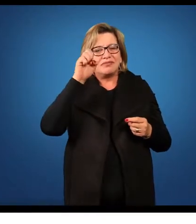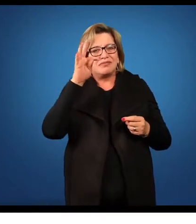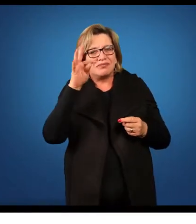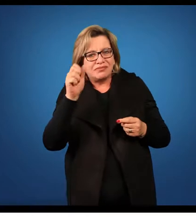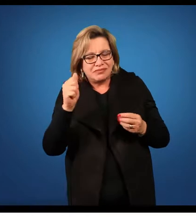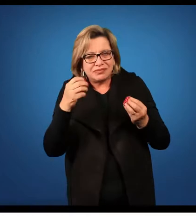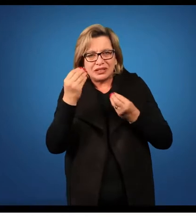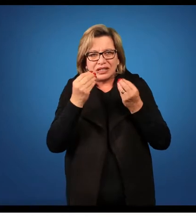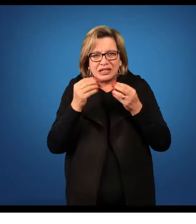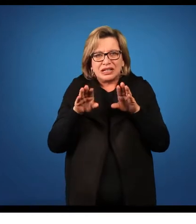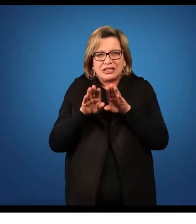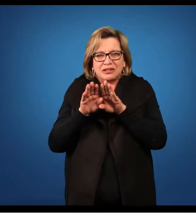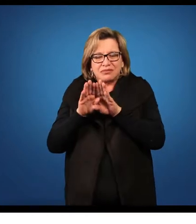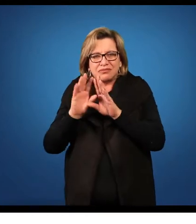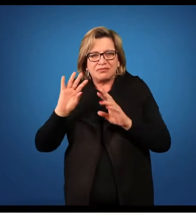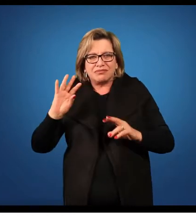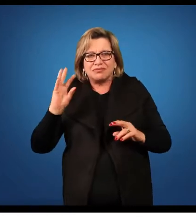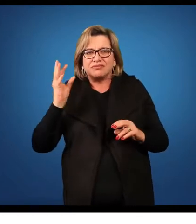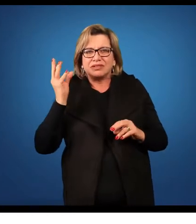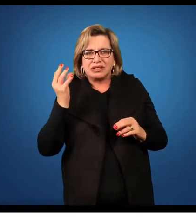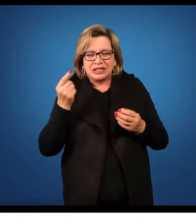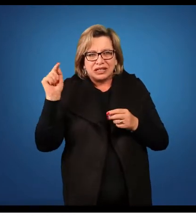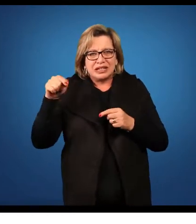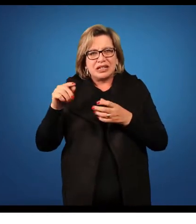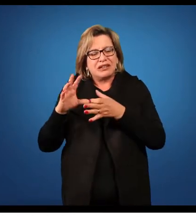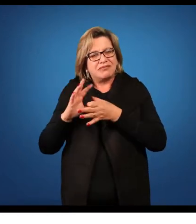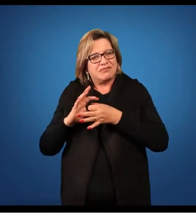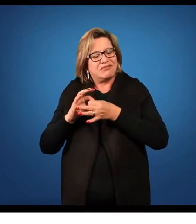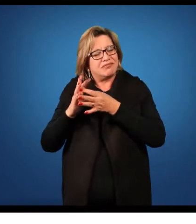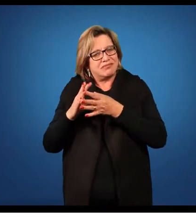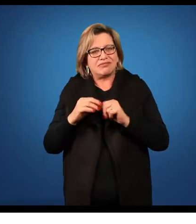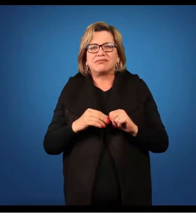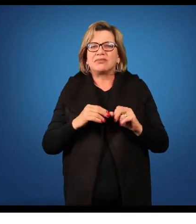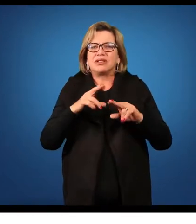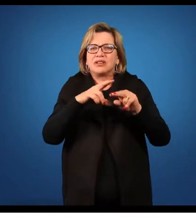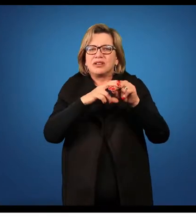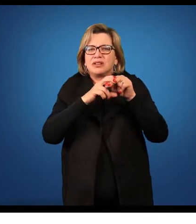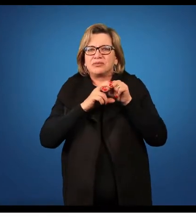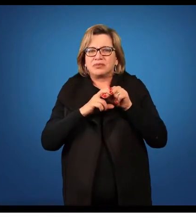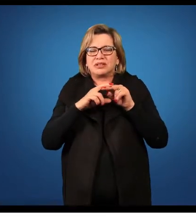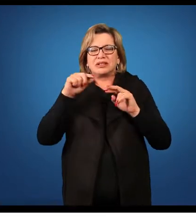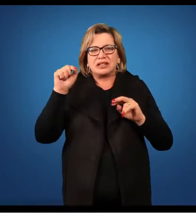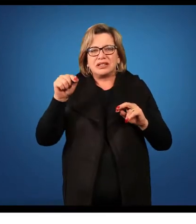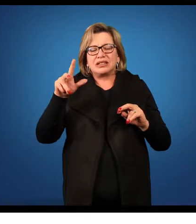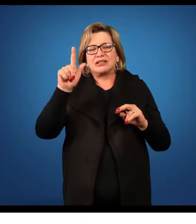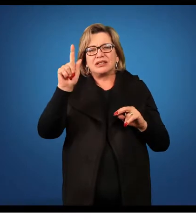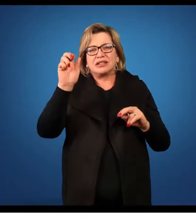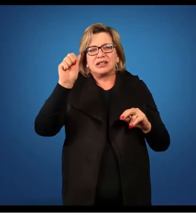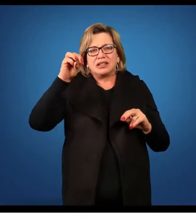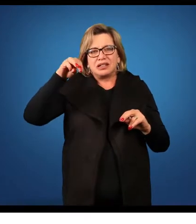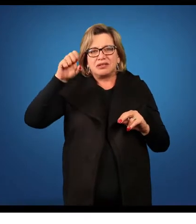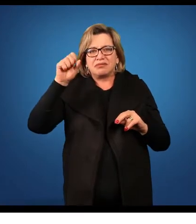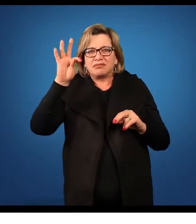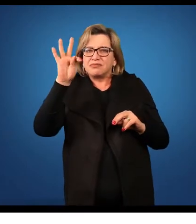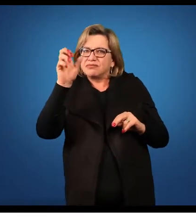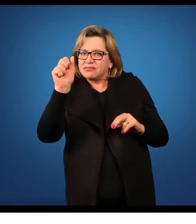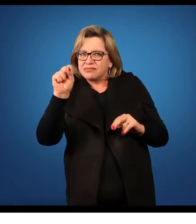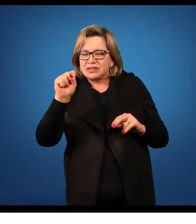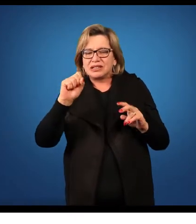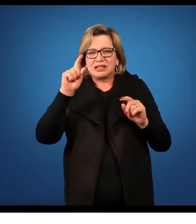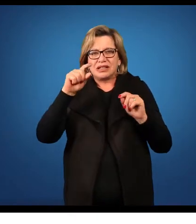gametófito, por sua vez, formaram os seus gametas que eram livre-inatantes. Nesse caso, os gametas são entregues, eles são